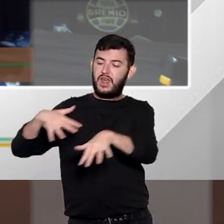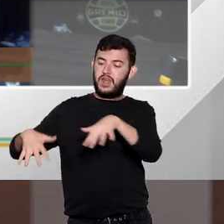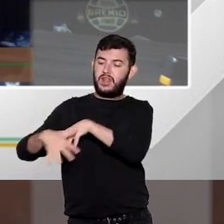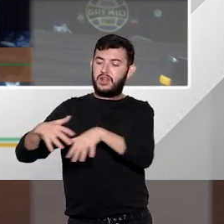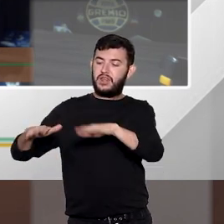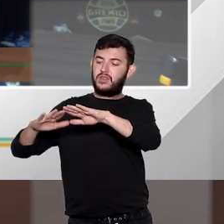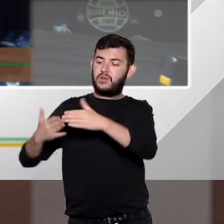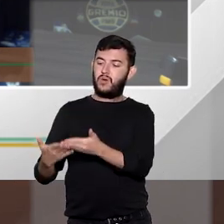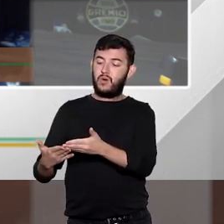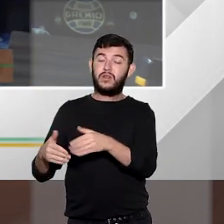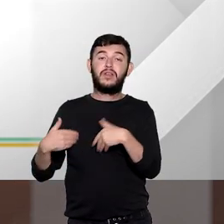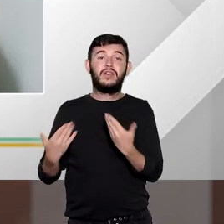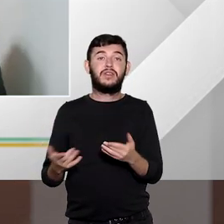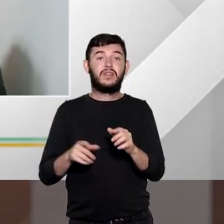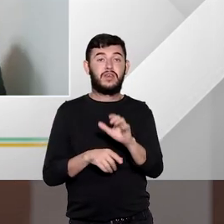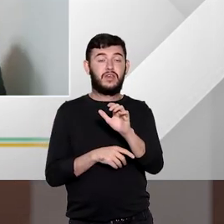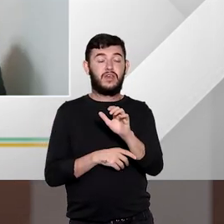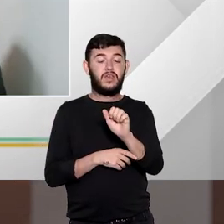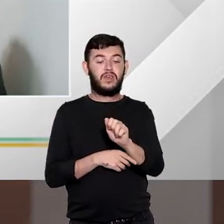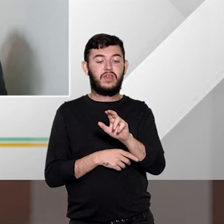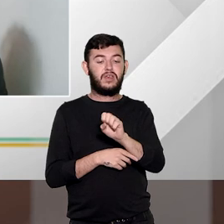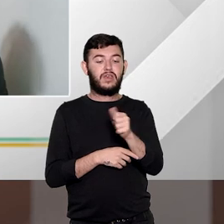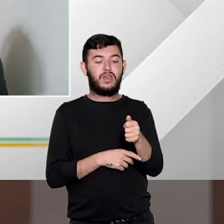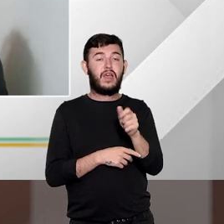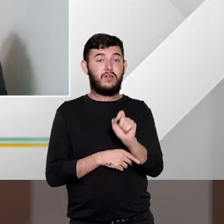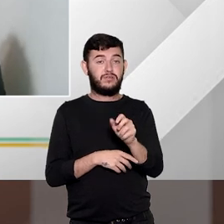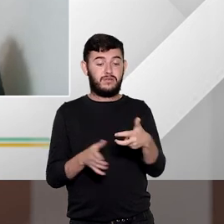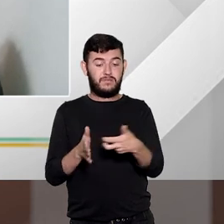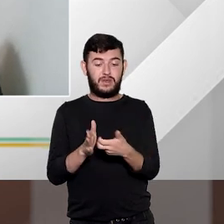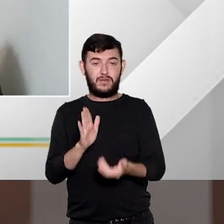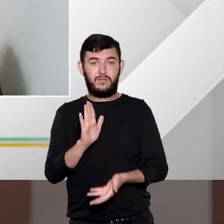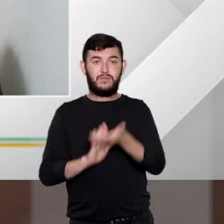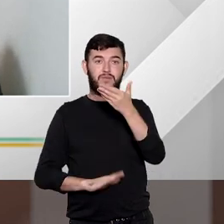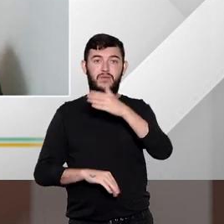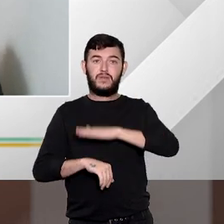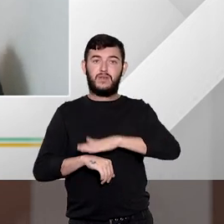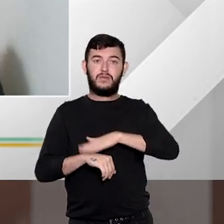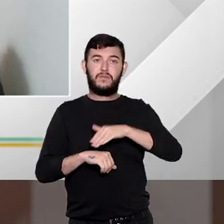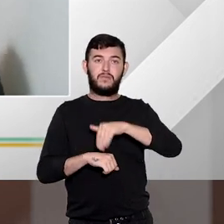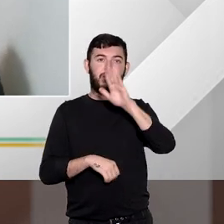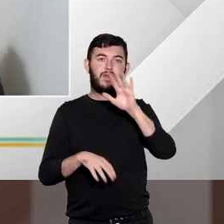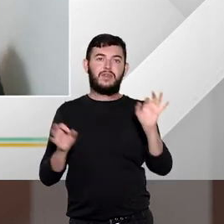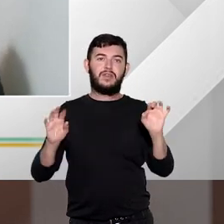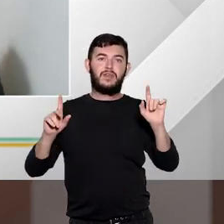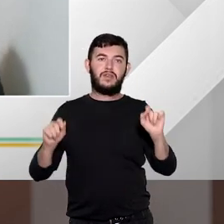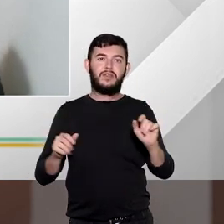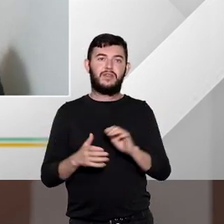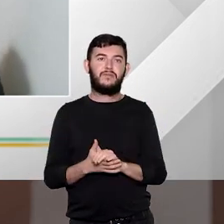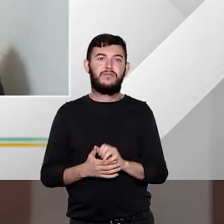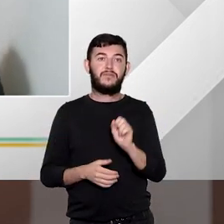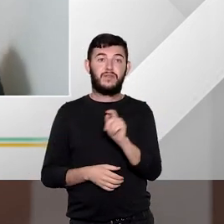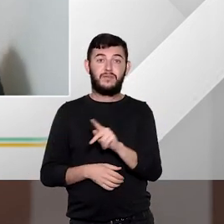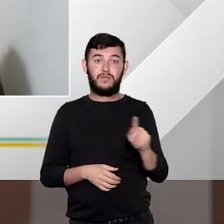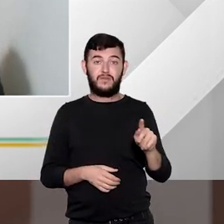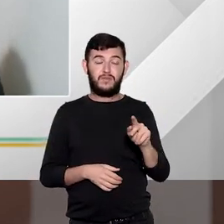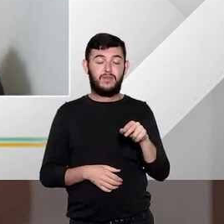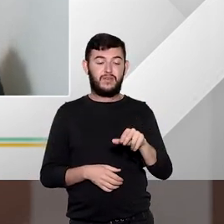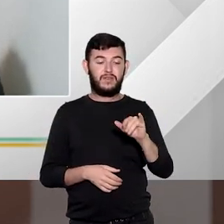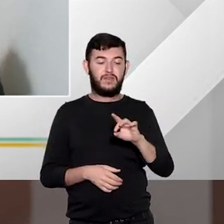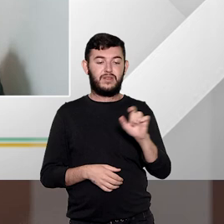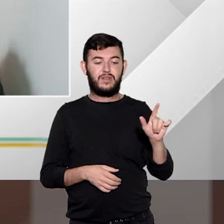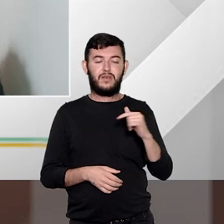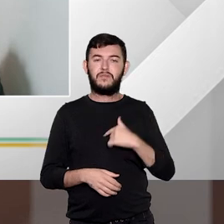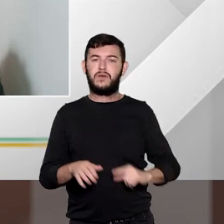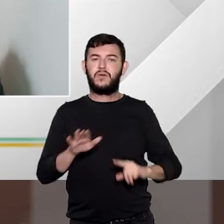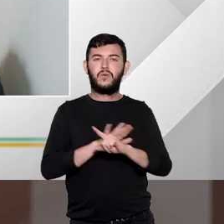pena professor nidal para a gente finalizar a nossa conversa eu gostaria de saber qual então a via adequada